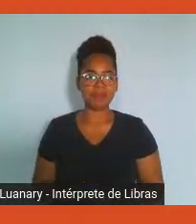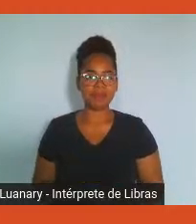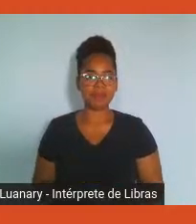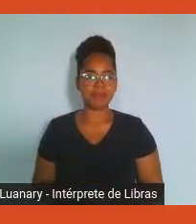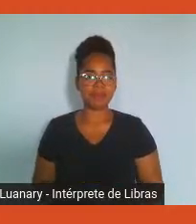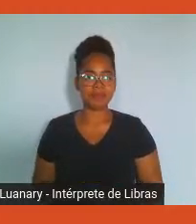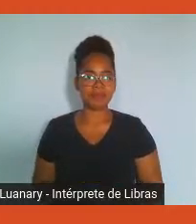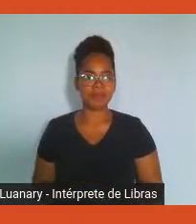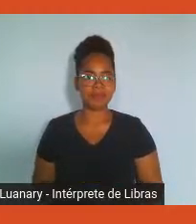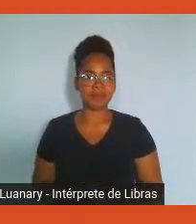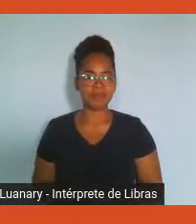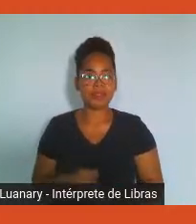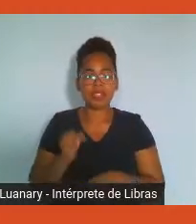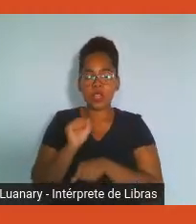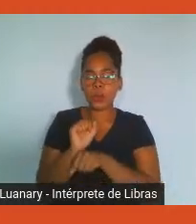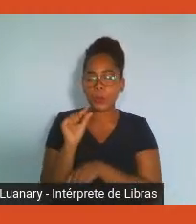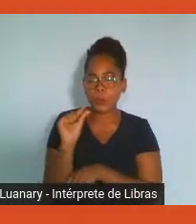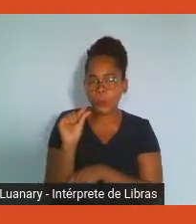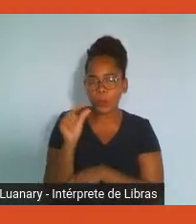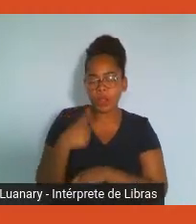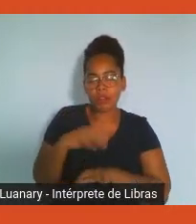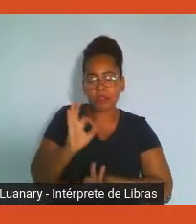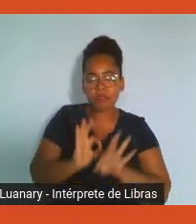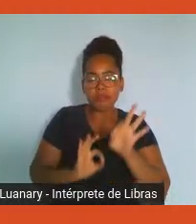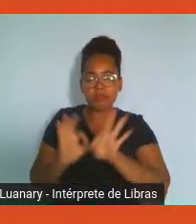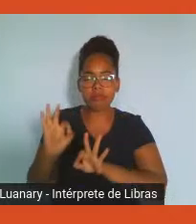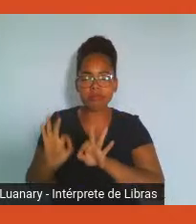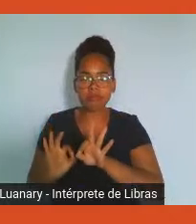Aguardem só um momento o processo.